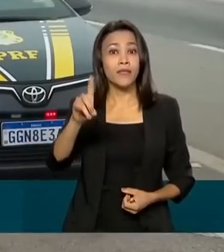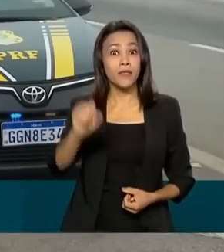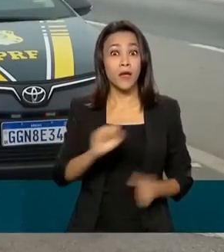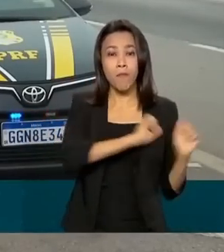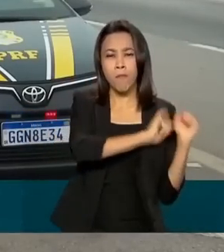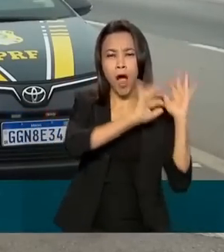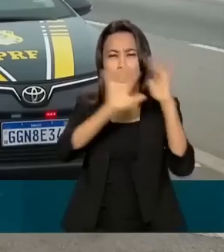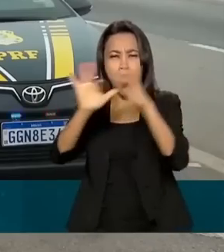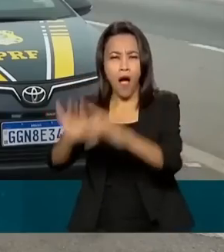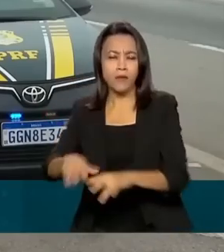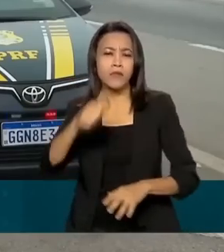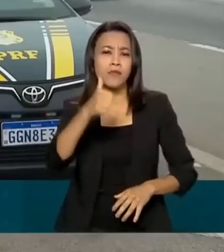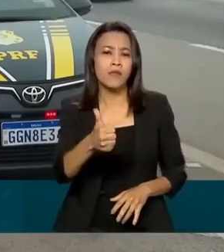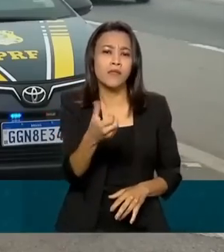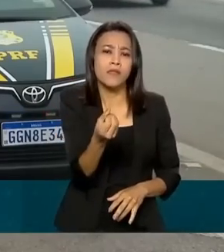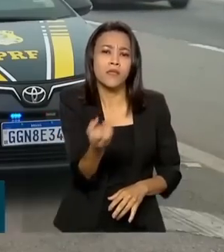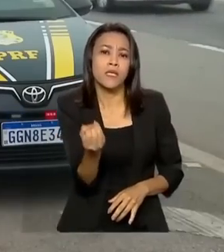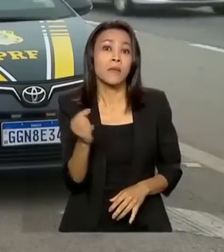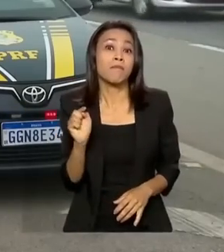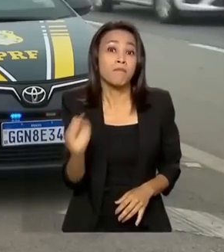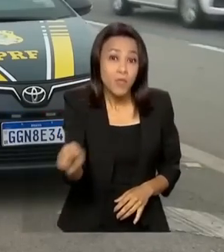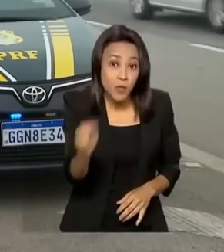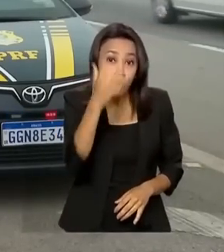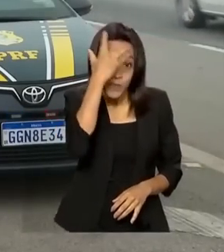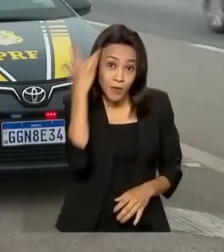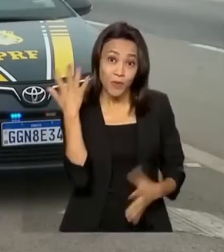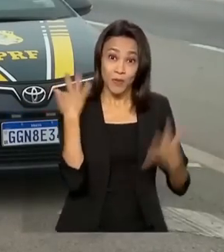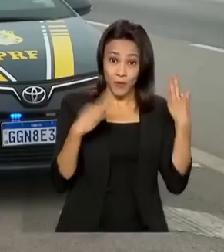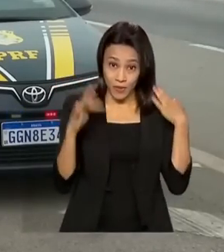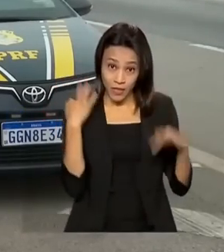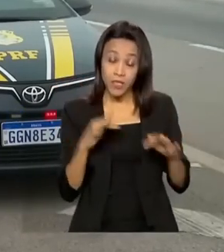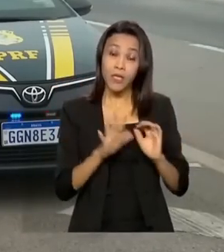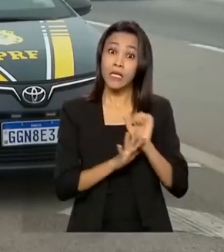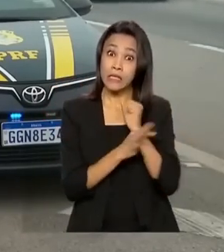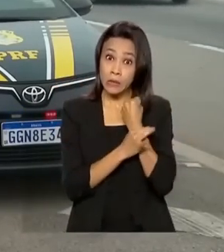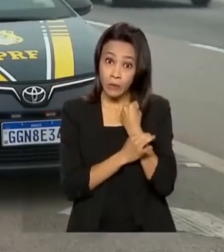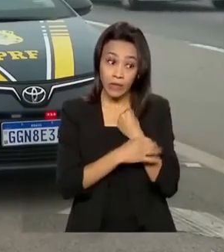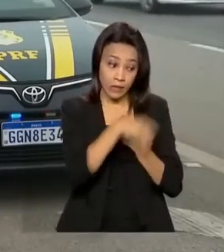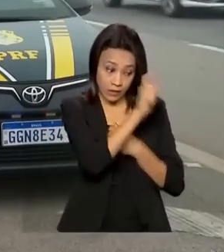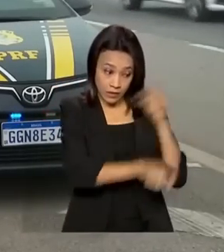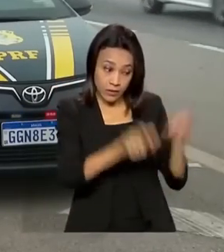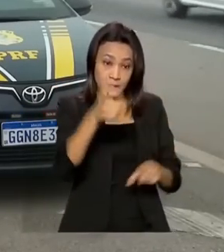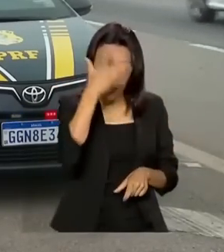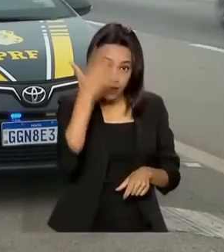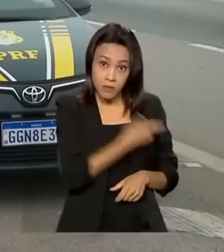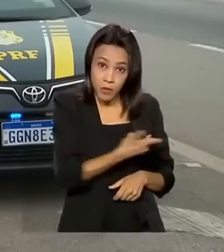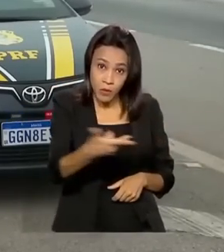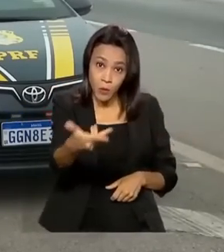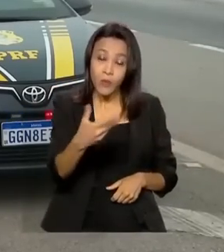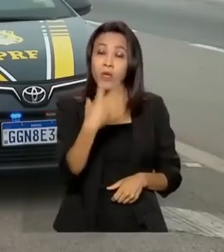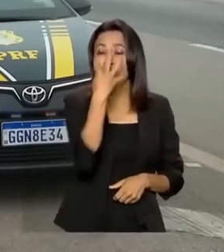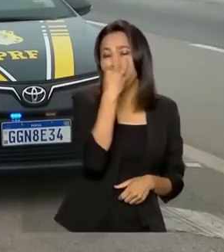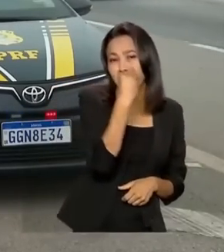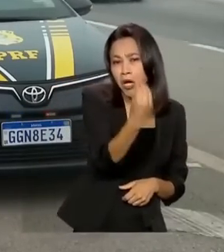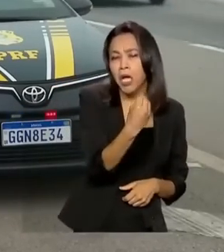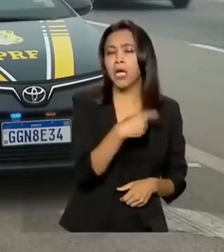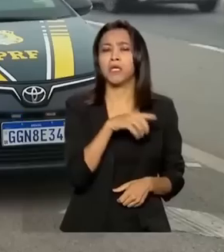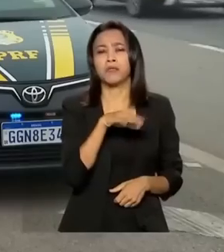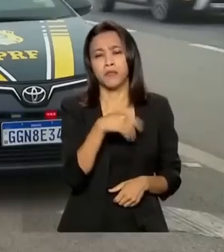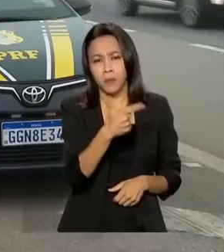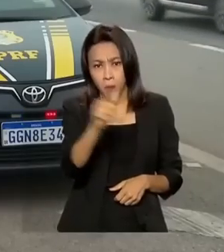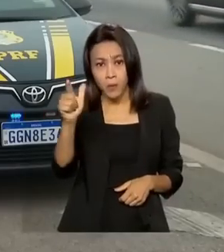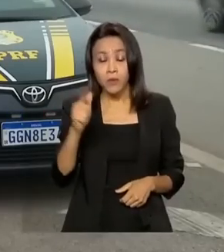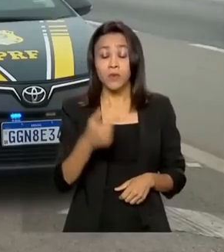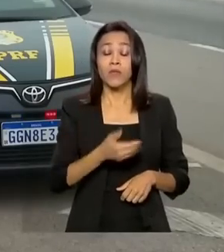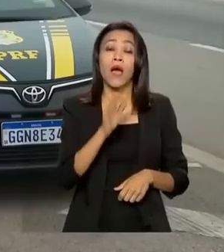mil turistas. E para garantir a segurança dessas pessoas que viajam de ônibus ou de vans fretadas, a Agência Nacional